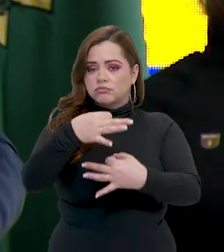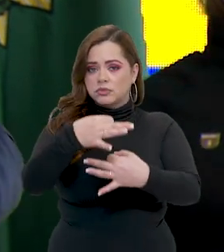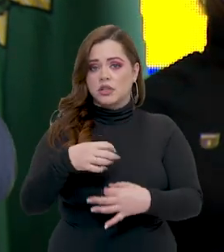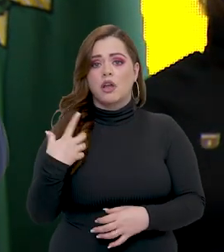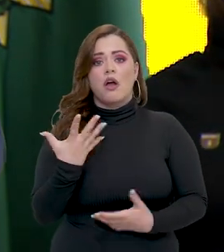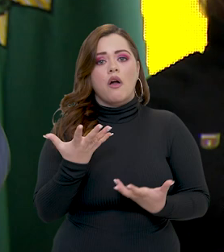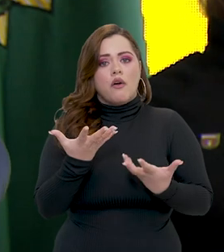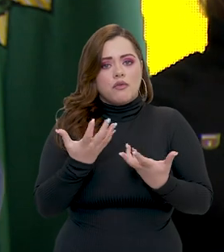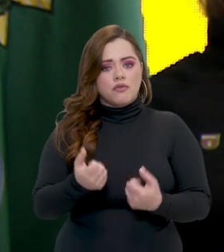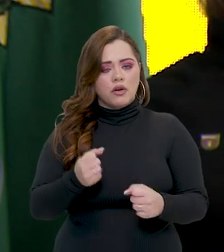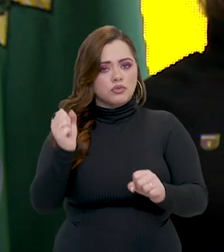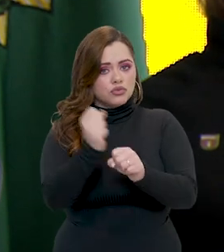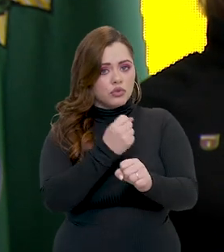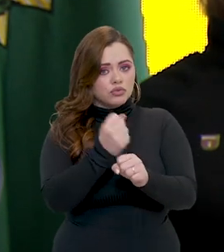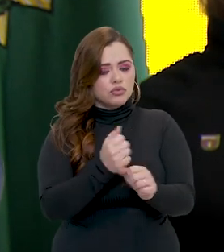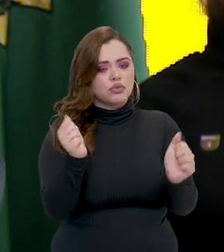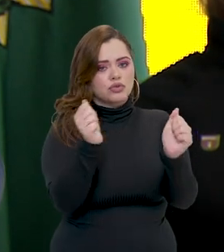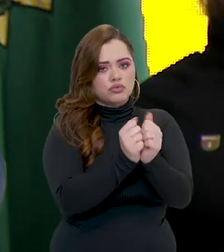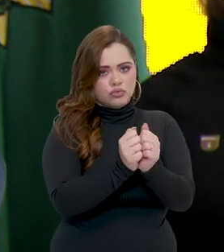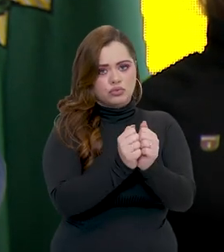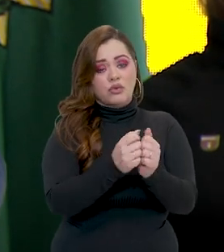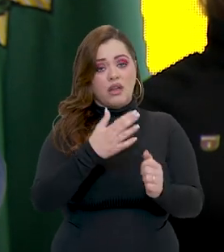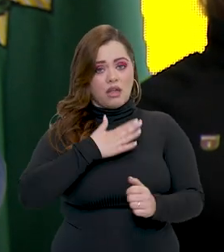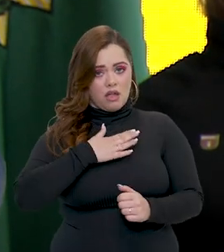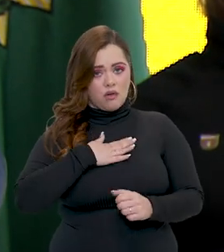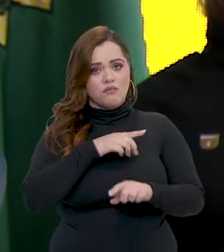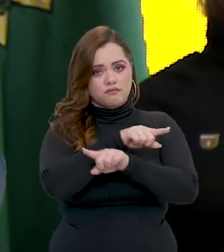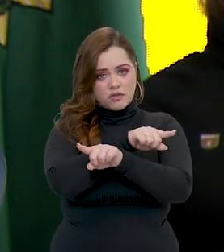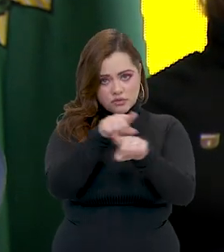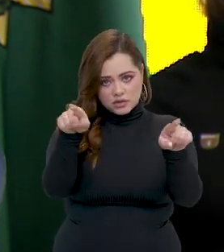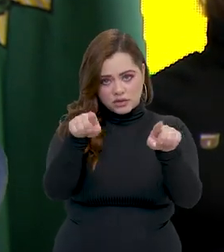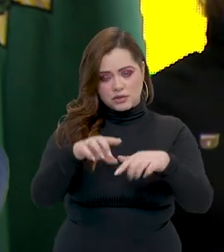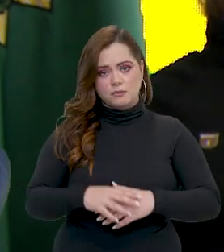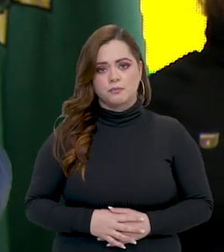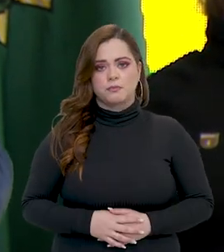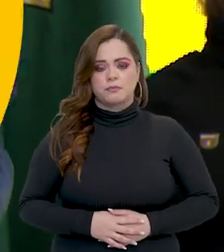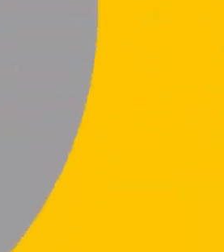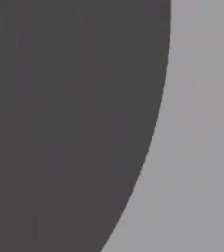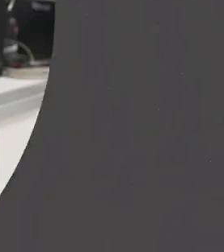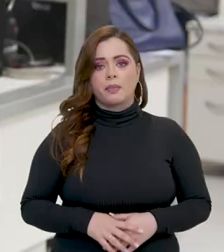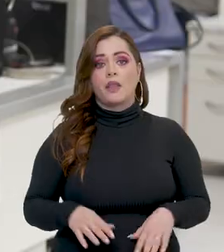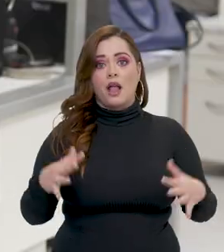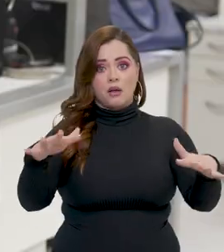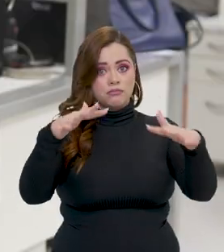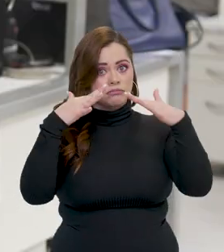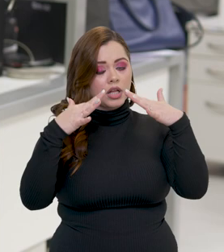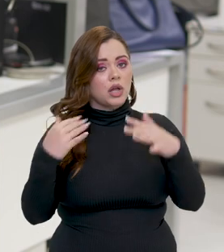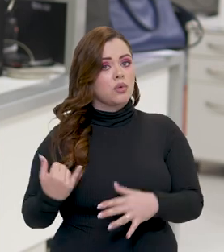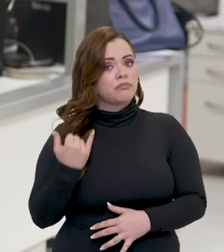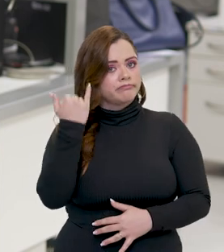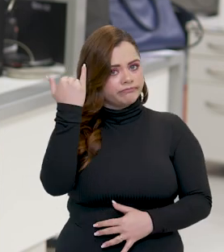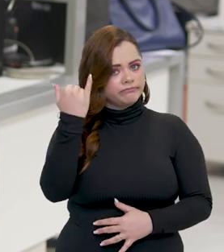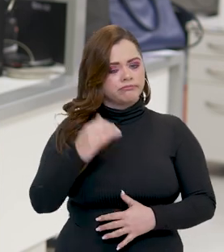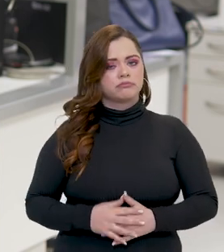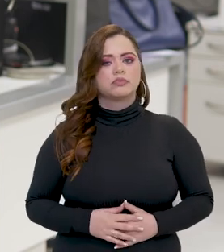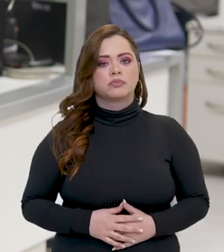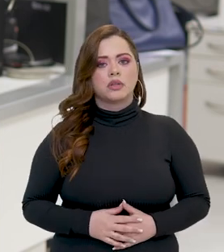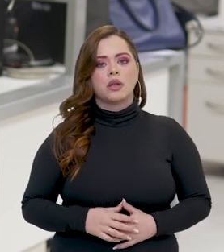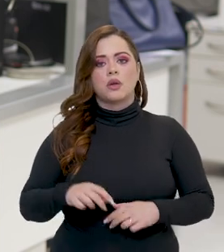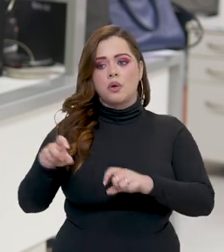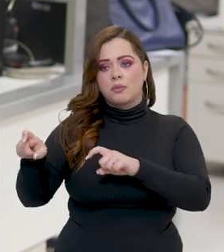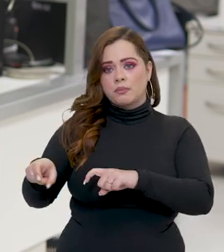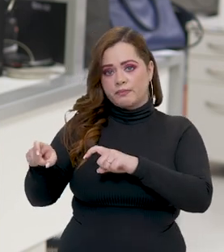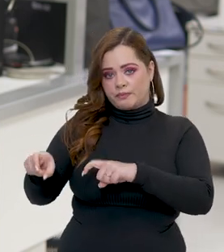certeza que nós vamos construí-lo junto. Eu e vocês. E agora um alerta importante.